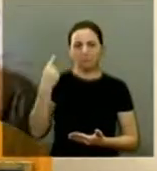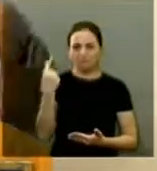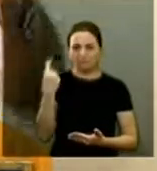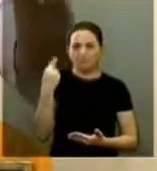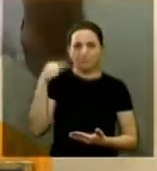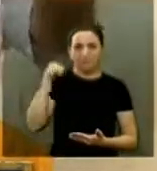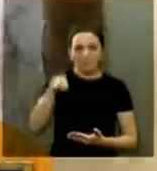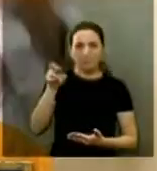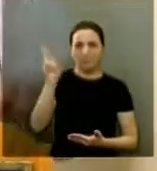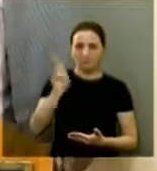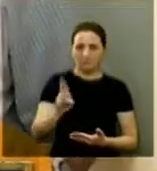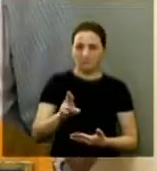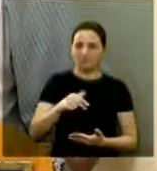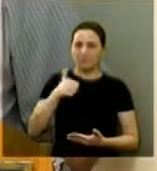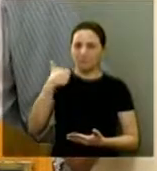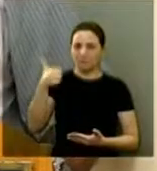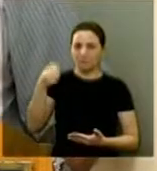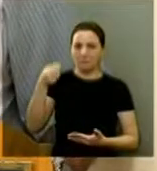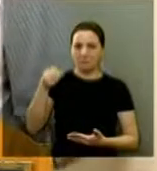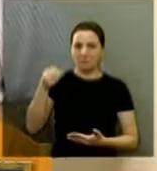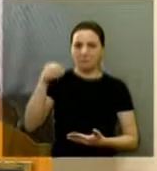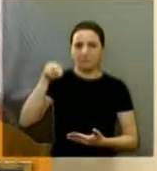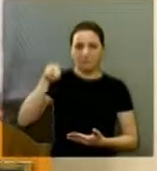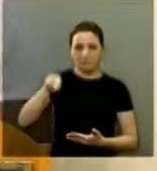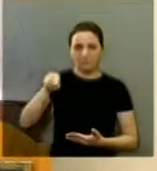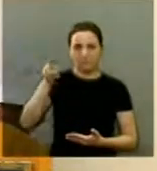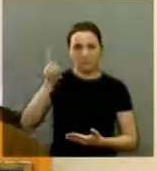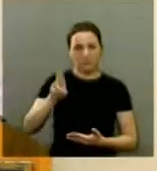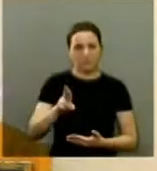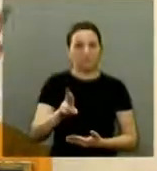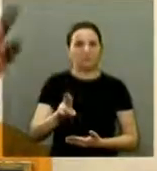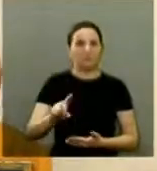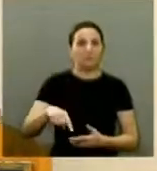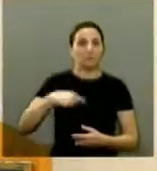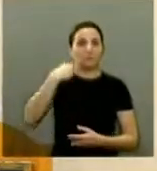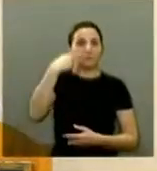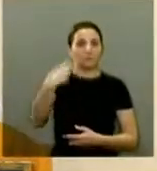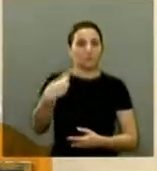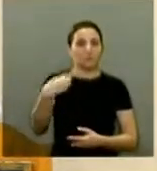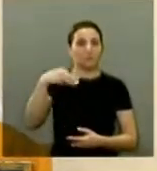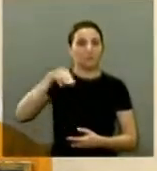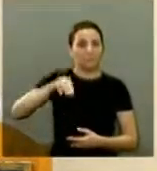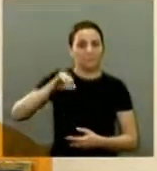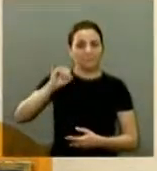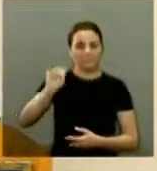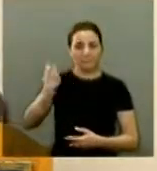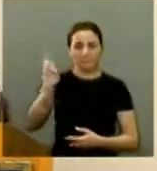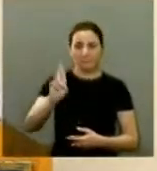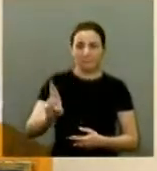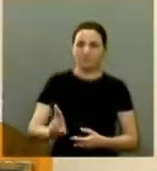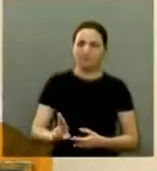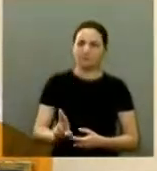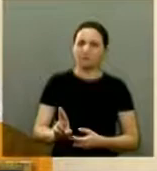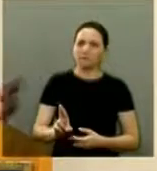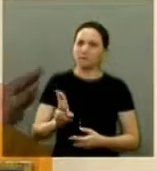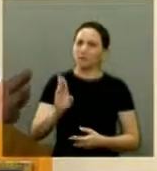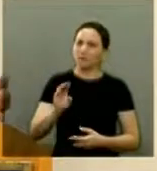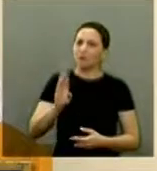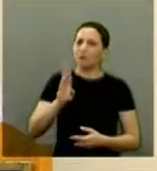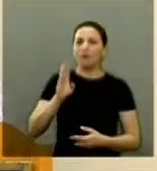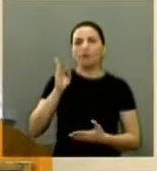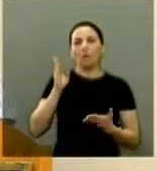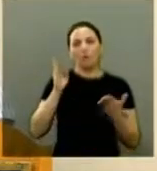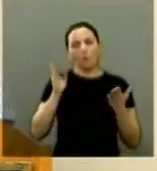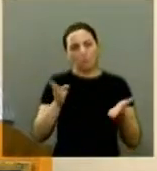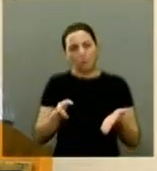olha desviou 10 mil reais aí começou a se falar em milhões de reais aí se desviou 10 mil hoje não se